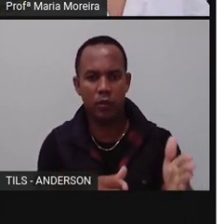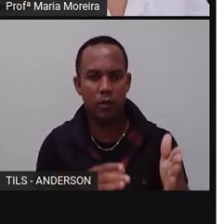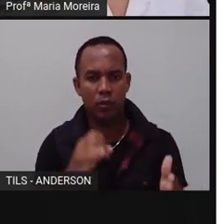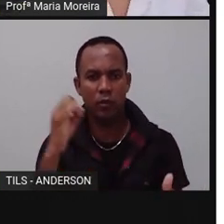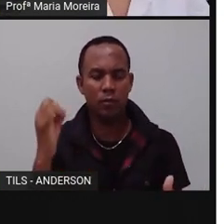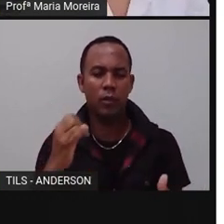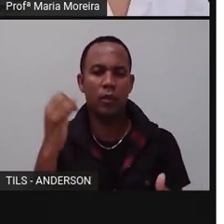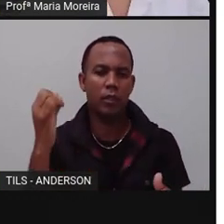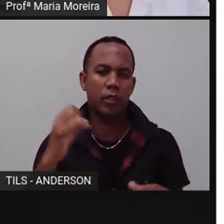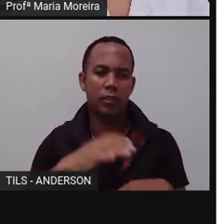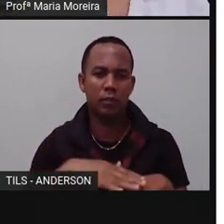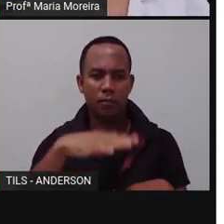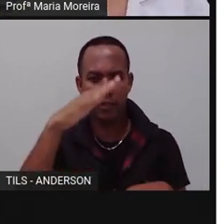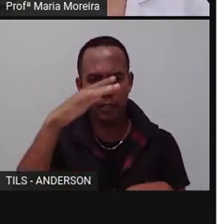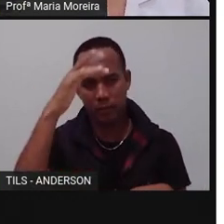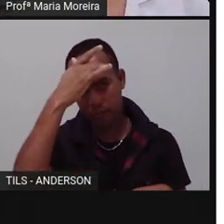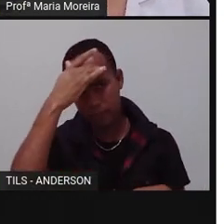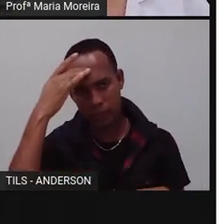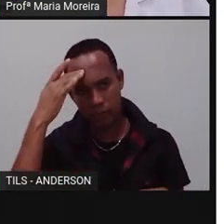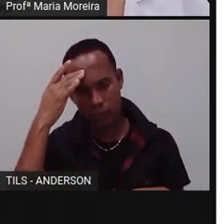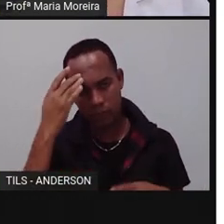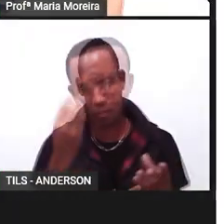mais pessoas e no outro, menos.